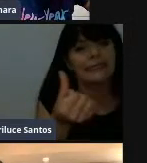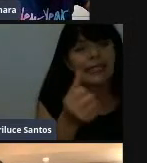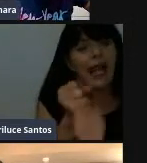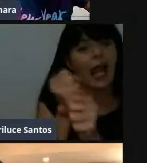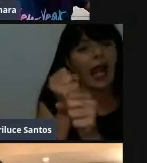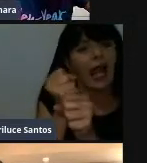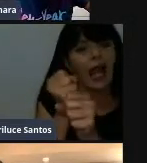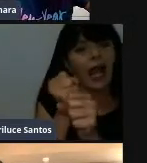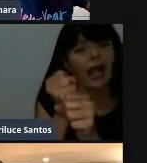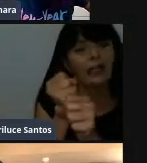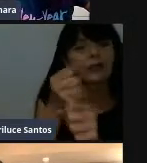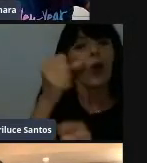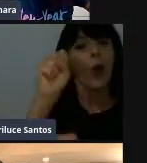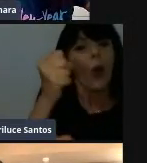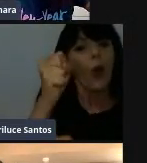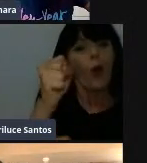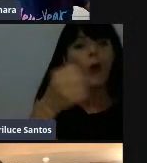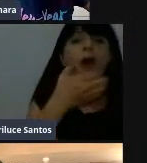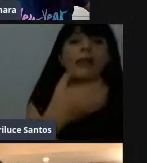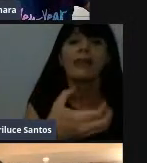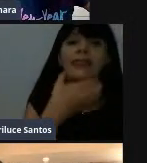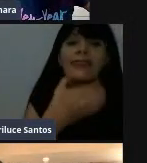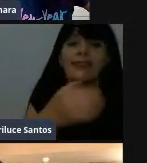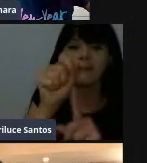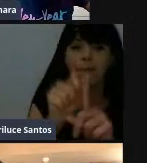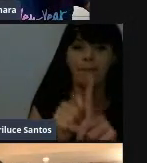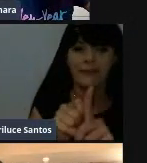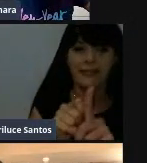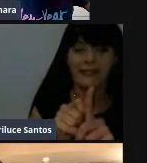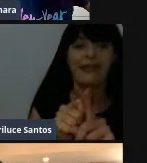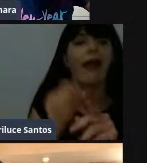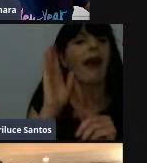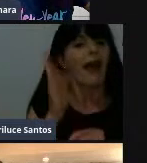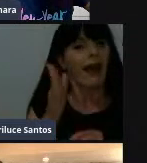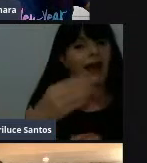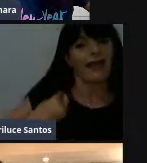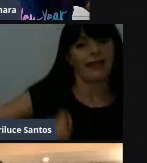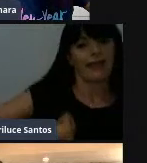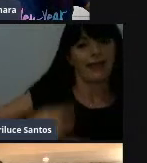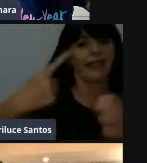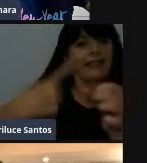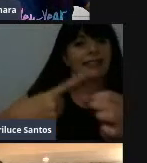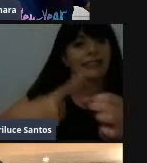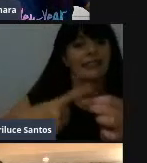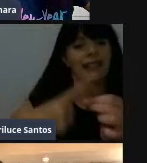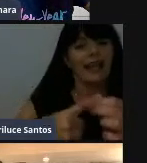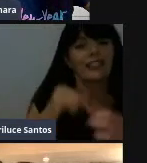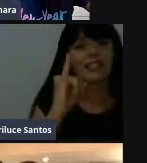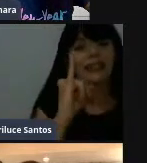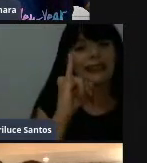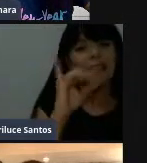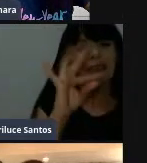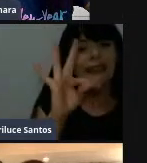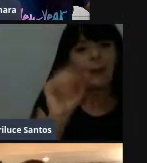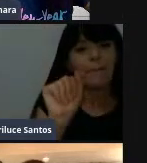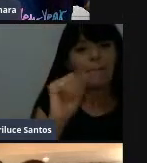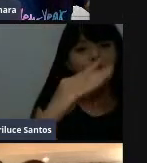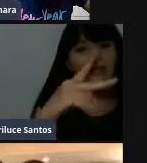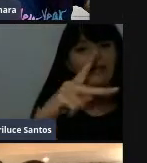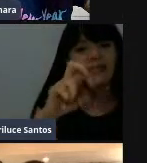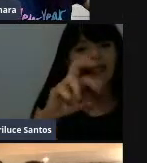no dia 8 de dezembro. Ela está localizada na cidade de Itapicerica, Minas Gerais.